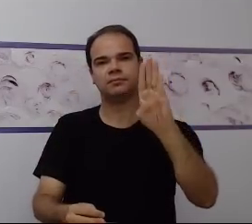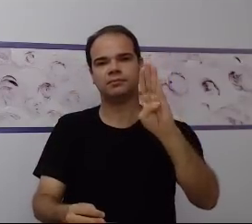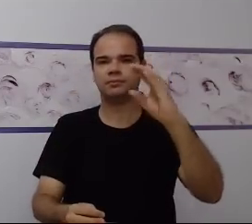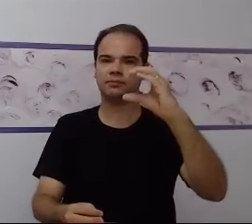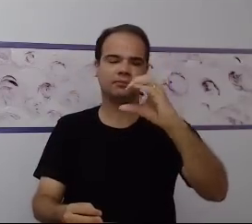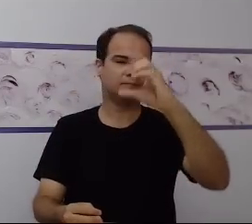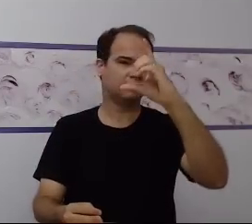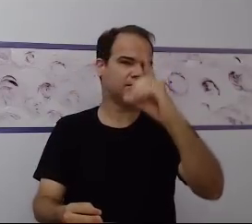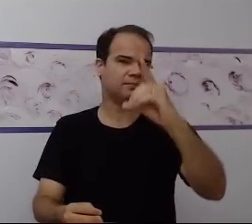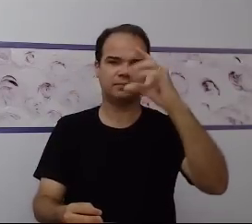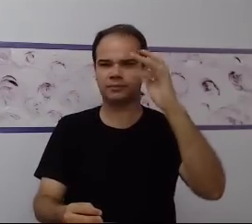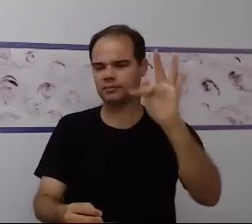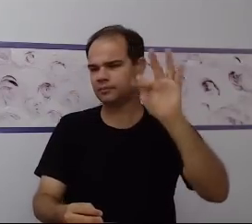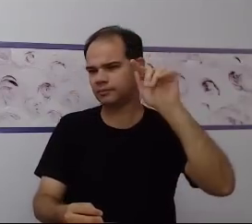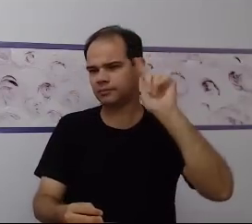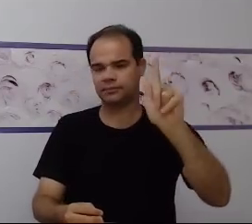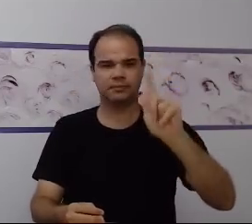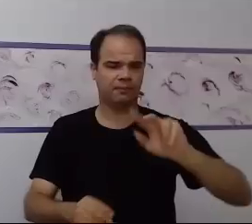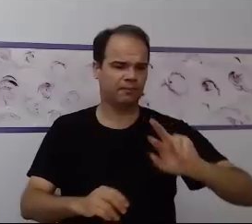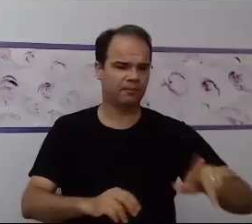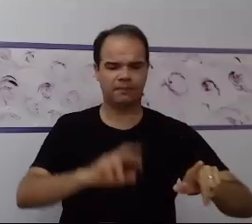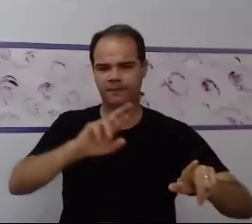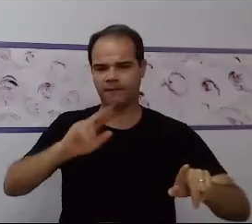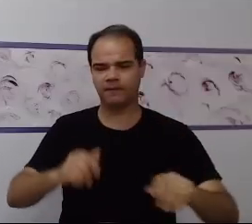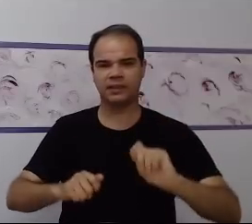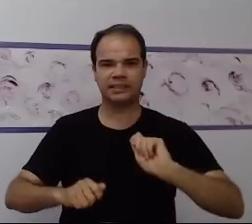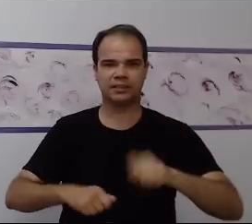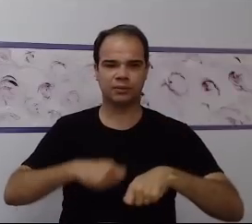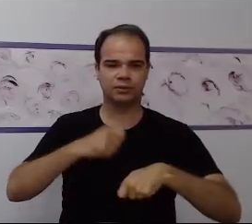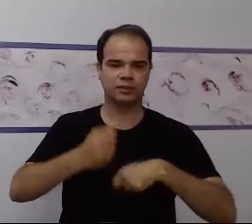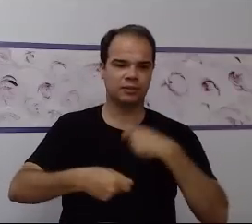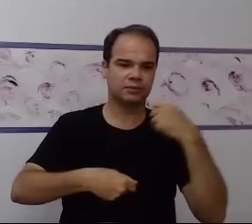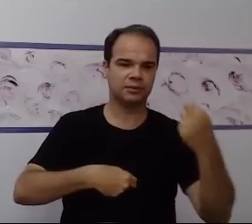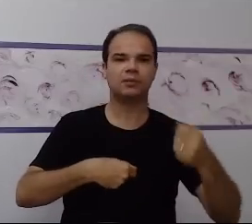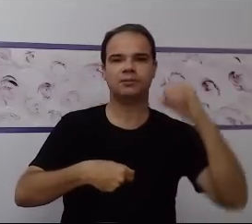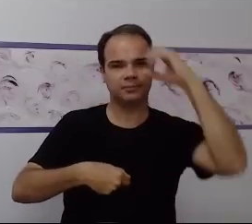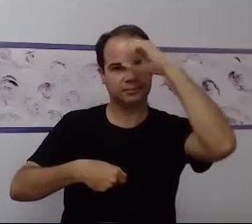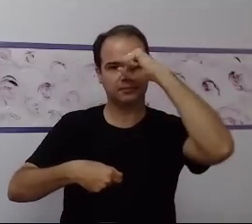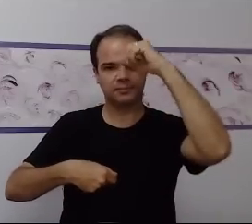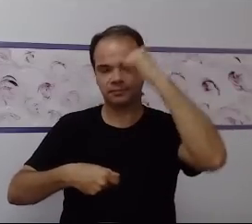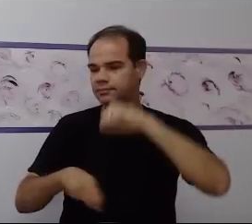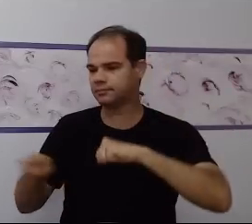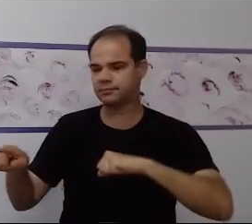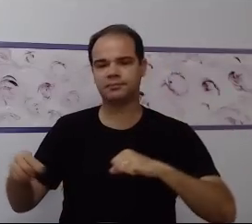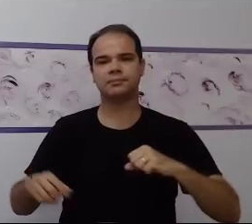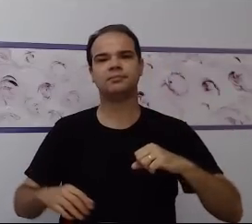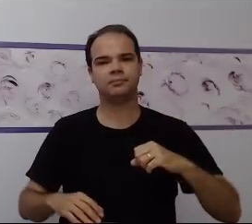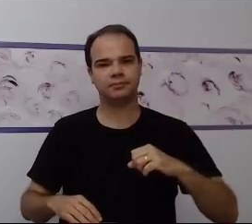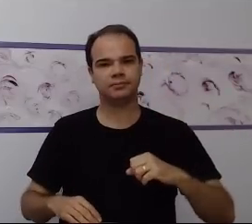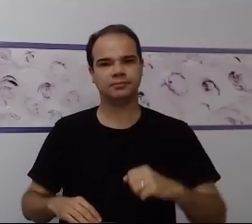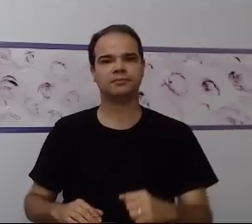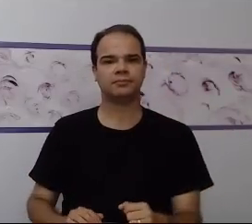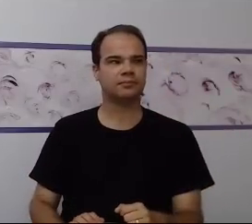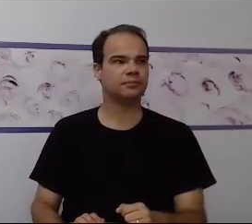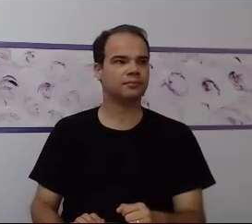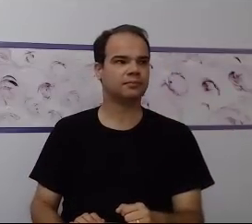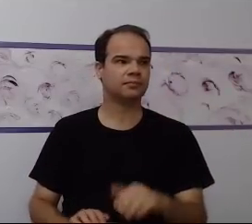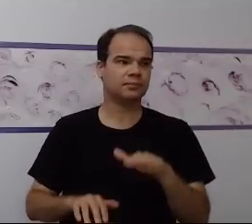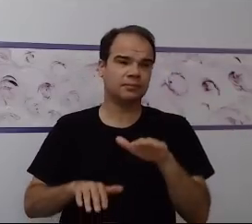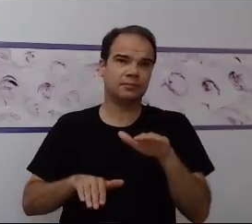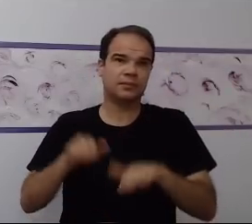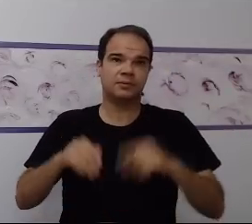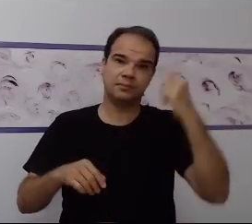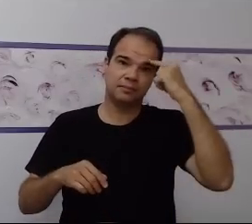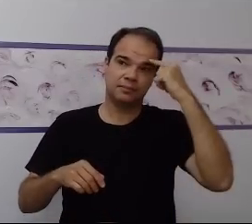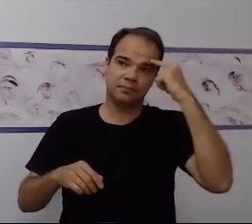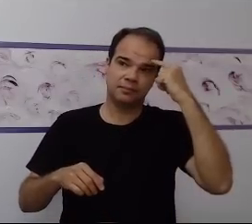Então, por exemplo, eu preciso trabalhar algumas situações antes, quando a gente pensa em alfabetização, a gente pensa em rastreio visual, nessa